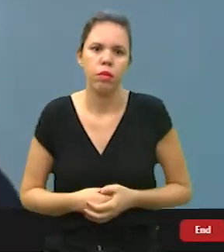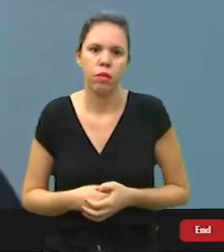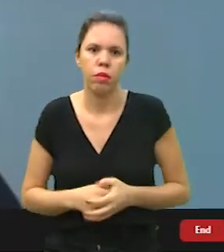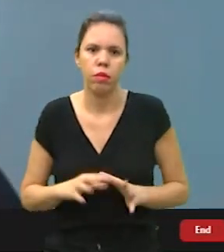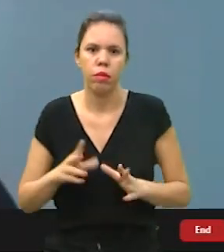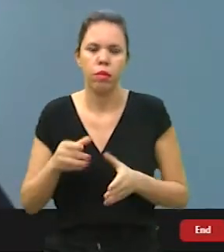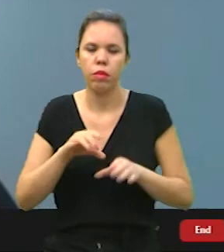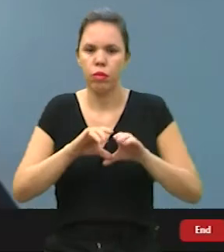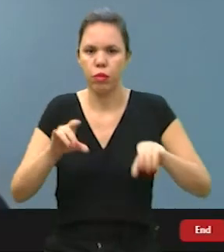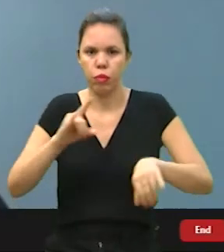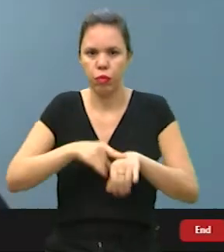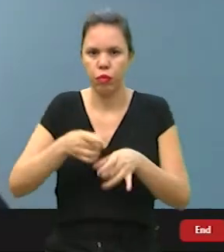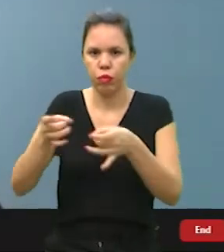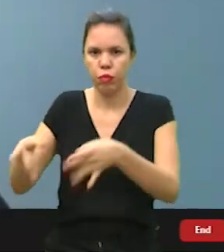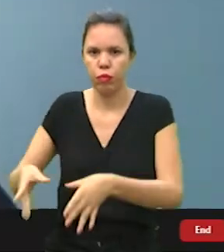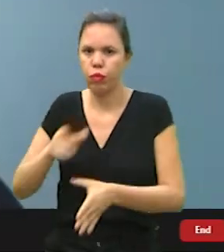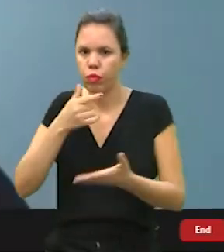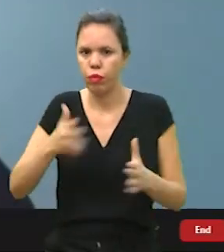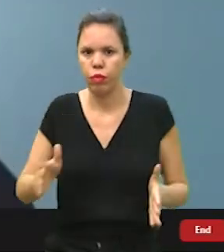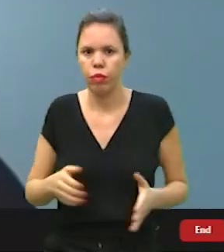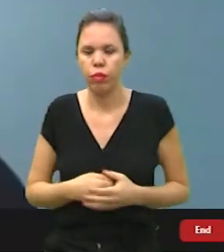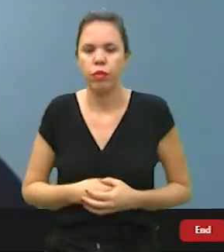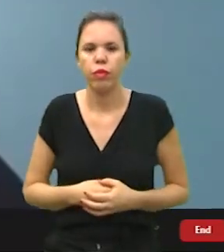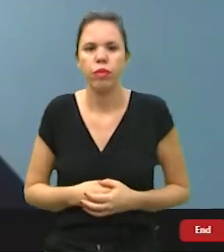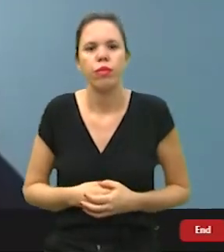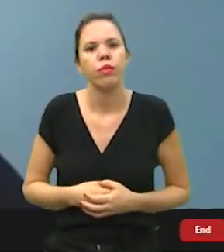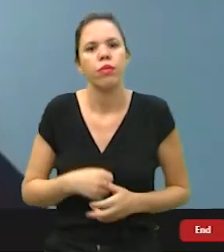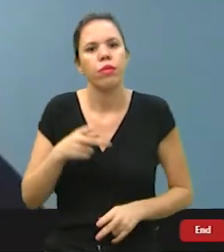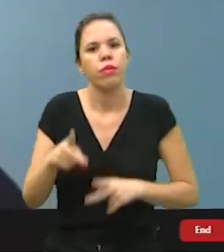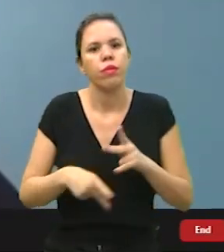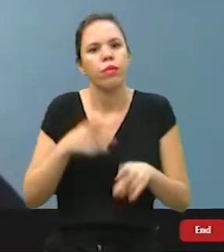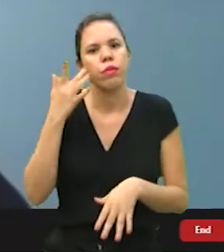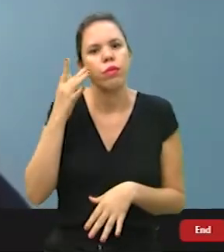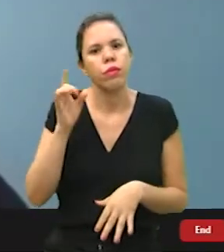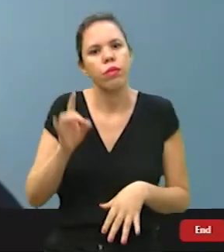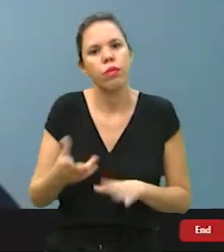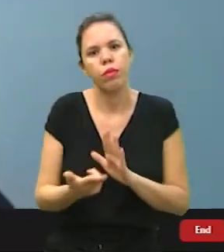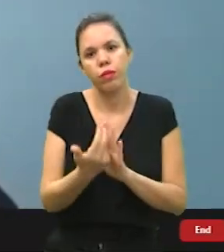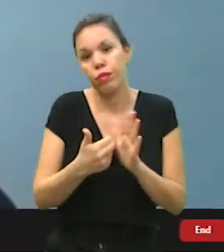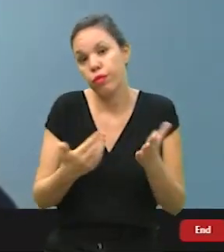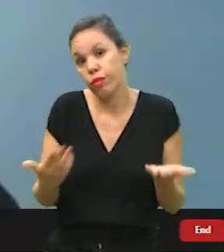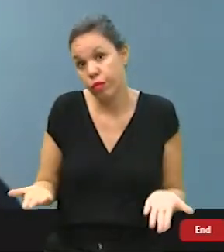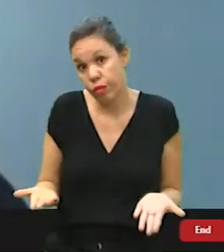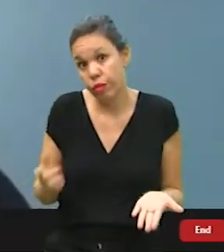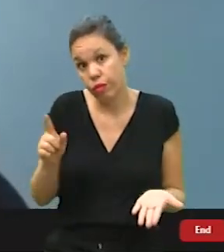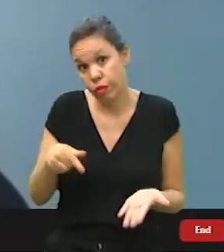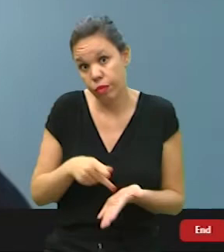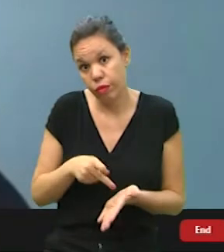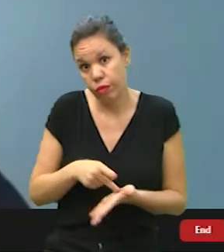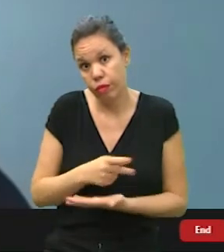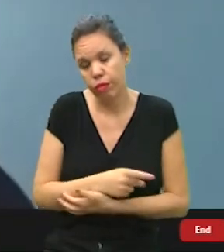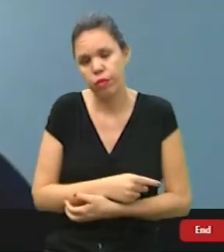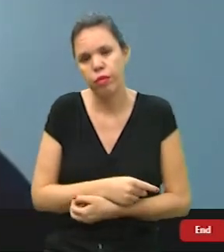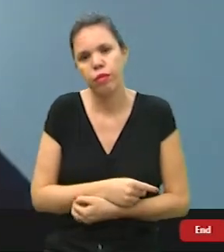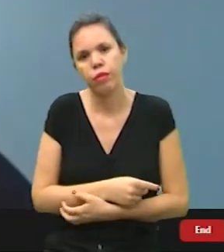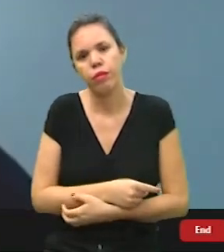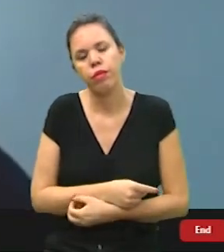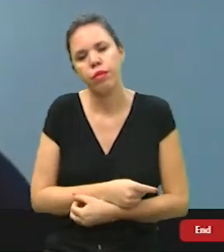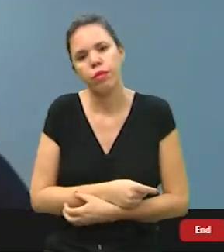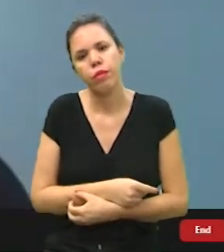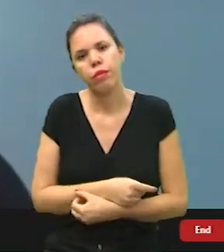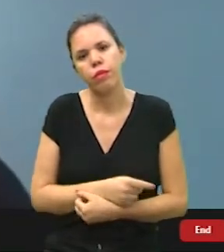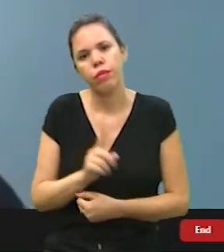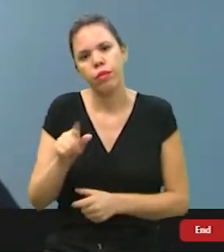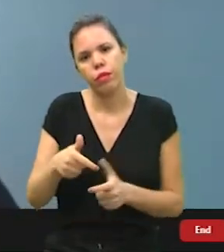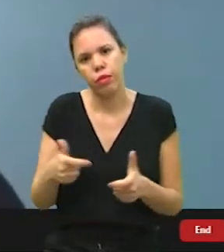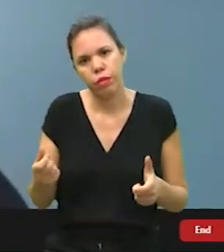né? Todo esgoto vai dar no mar. E as pessoas acham que é só o desenho, mas é a verdade. Então,